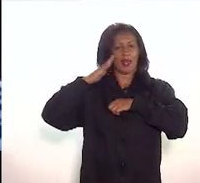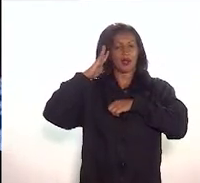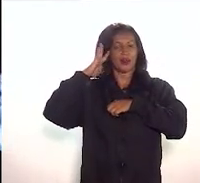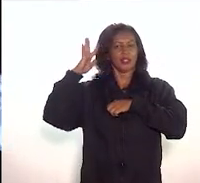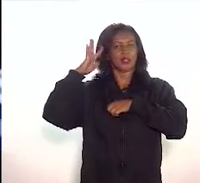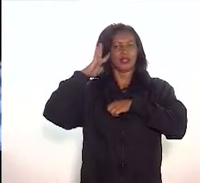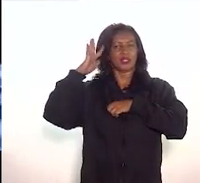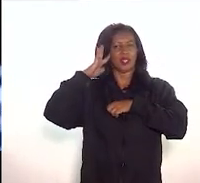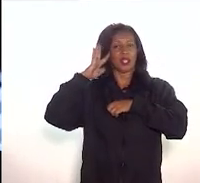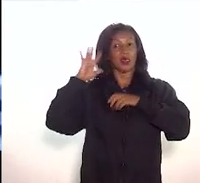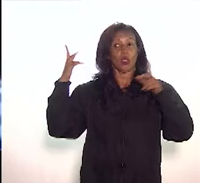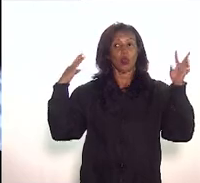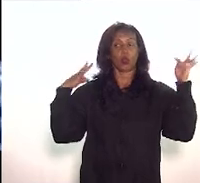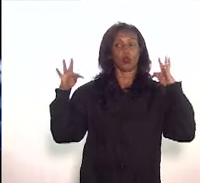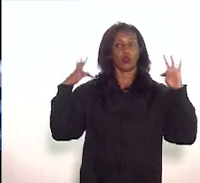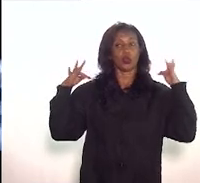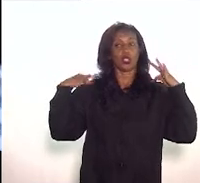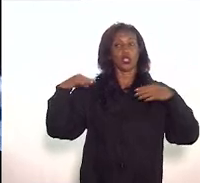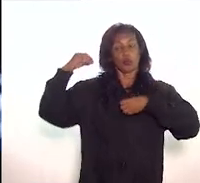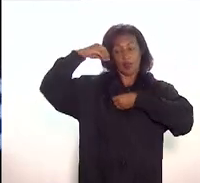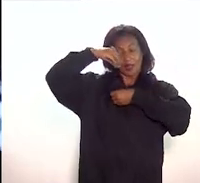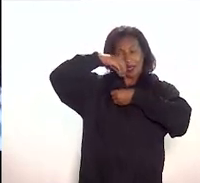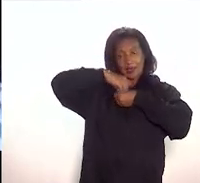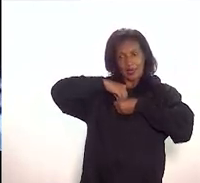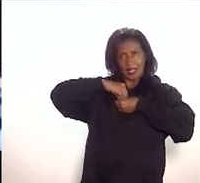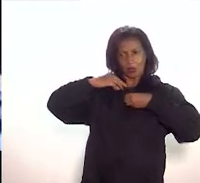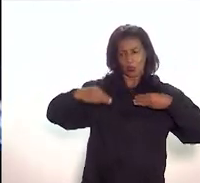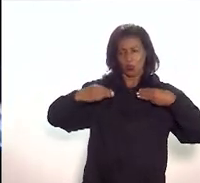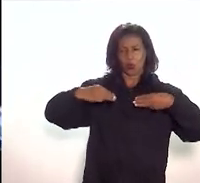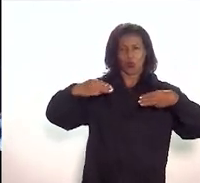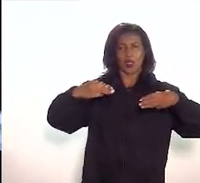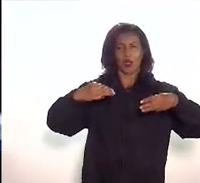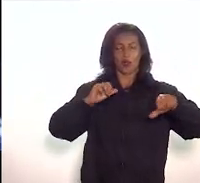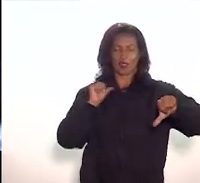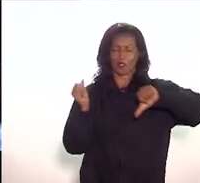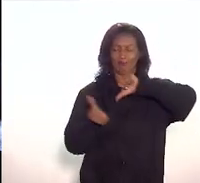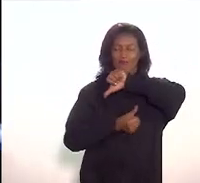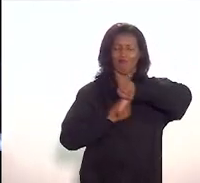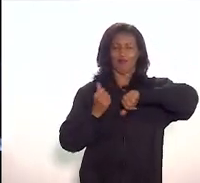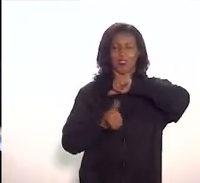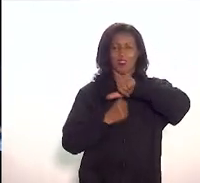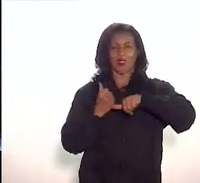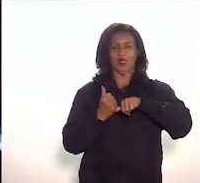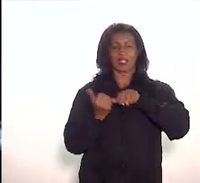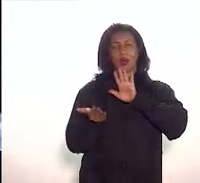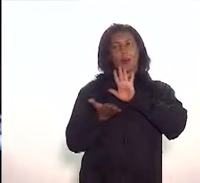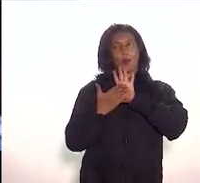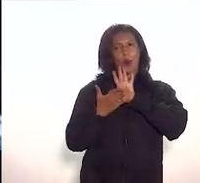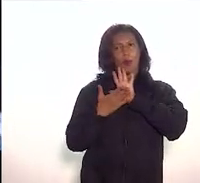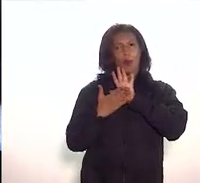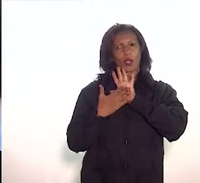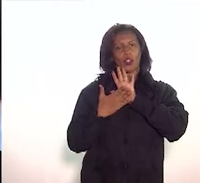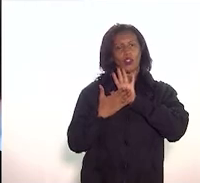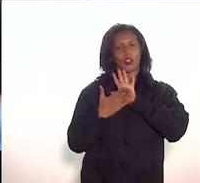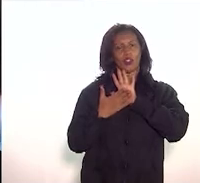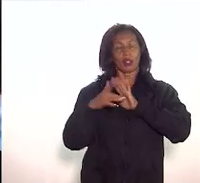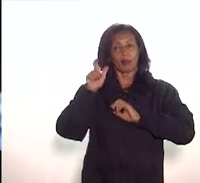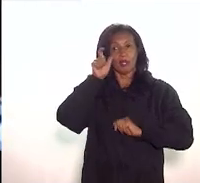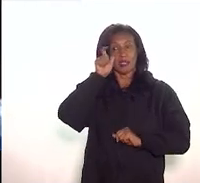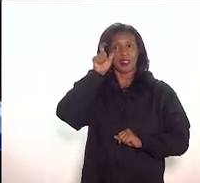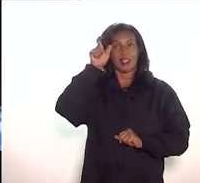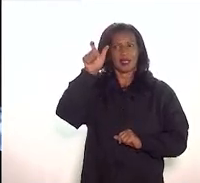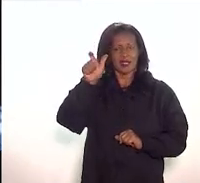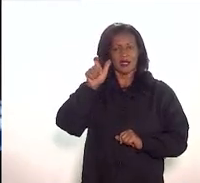vai estar presente dentro da estrutura do museu, mas rebatizar para esse nome, acredito que não seja a proposta mais interessante